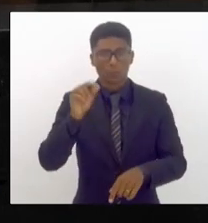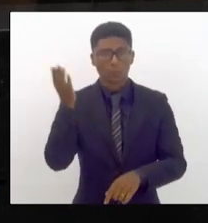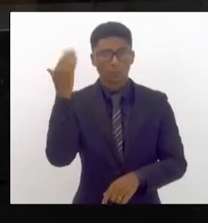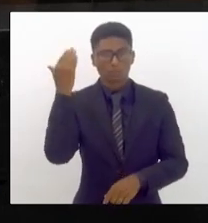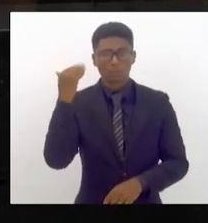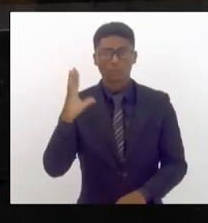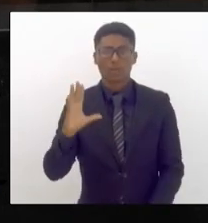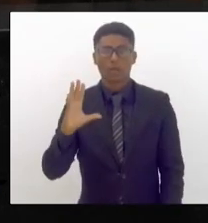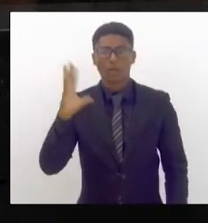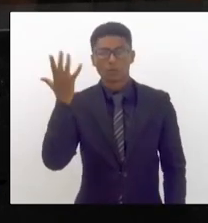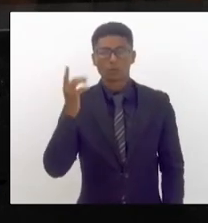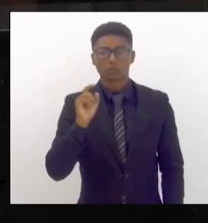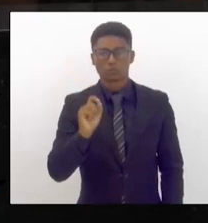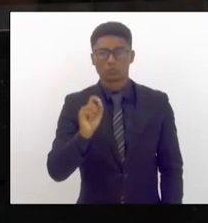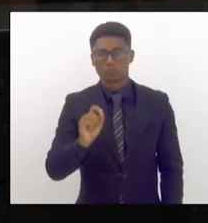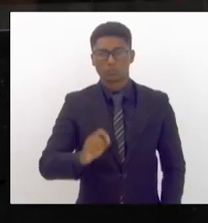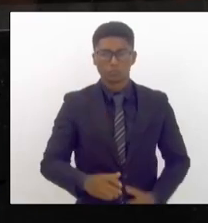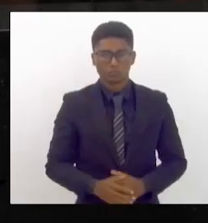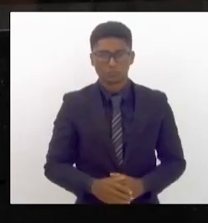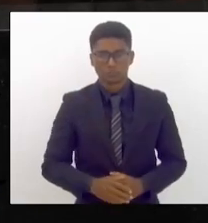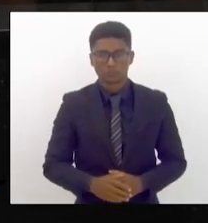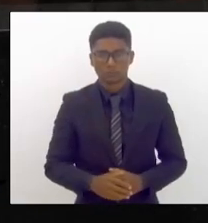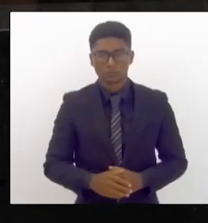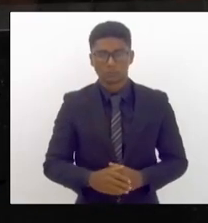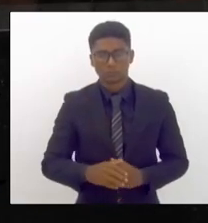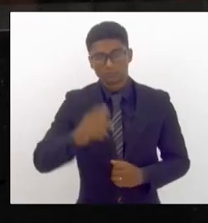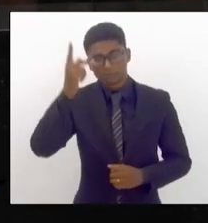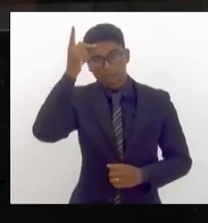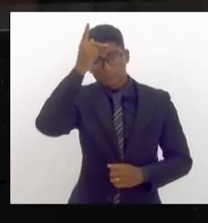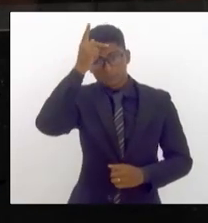tivemos muitas pessoas